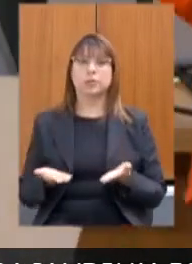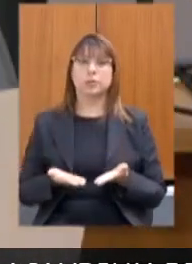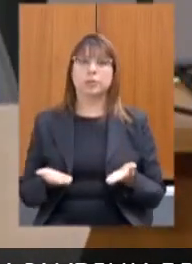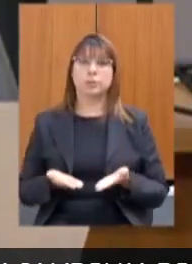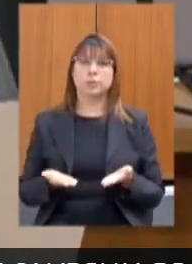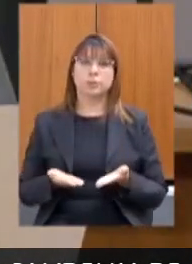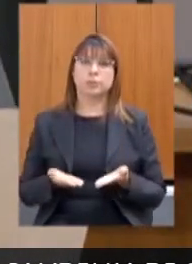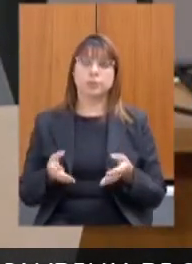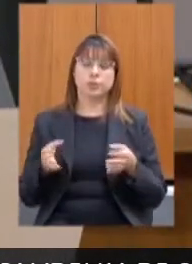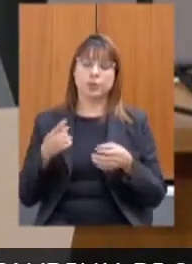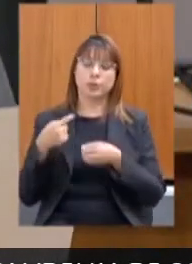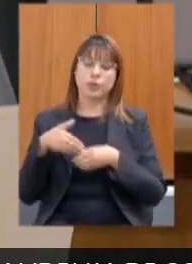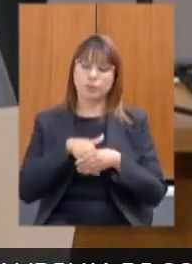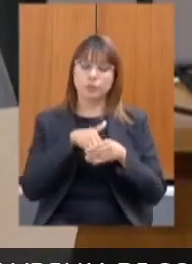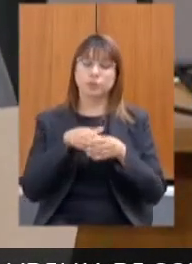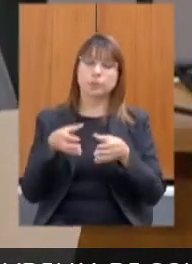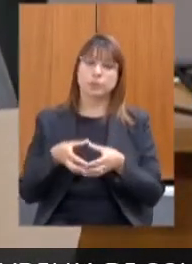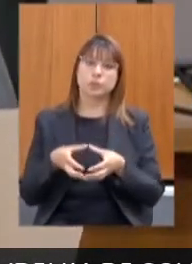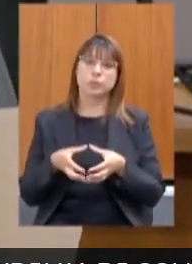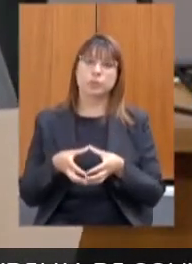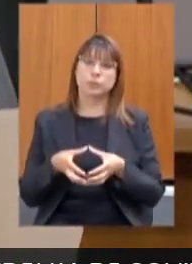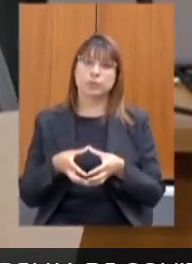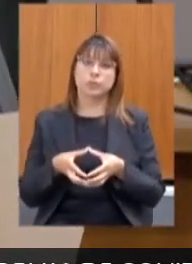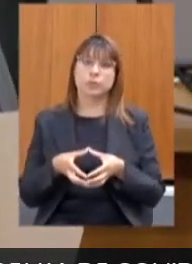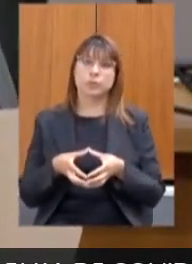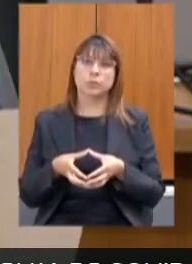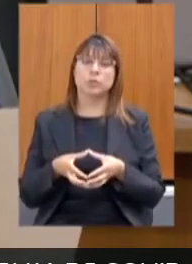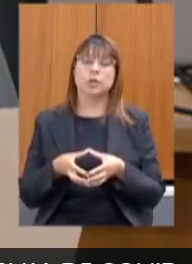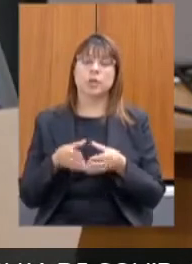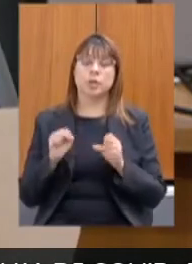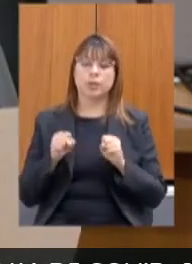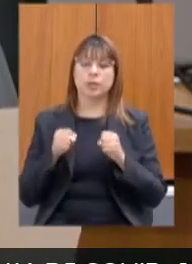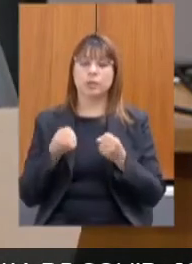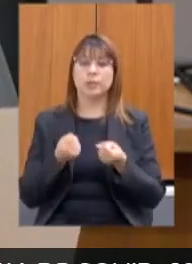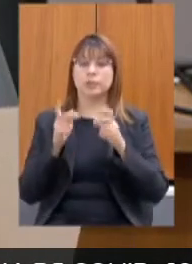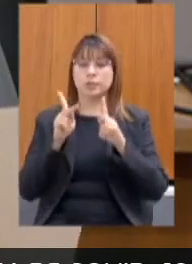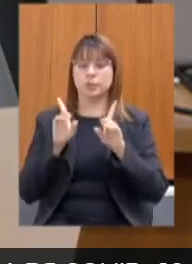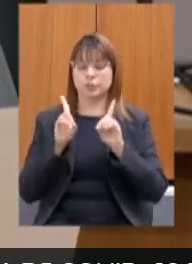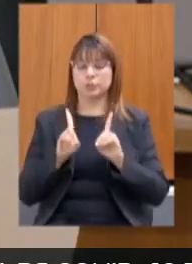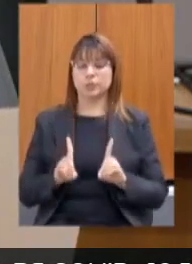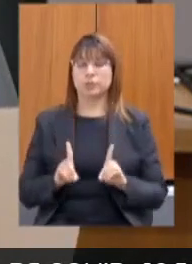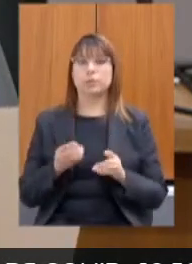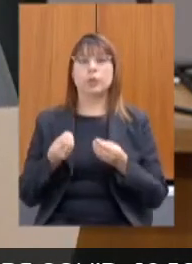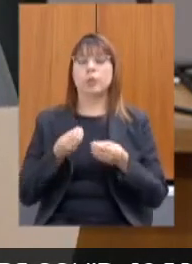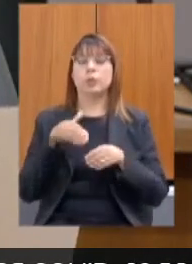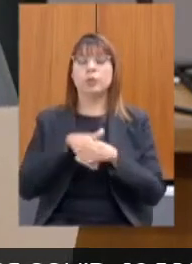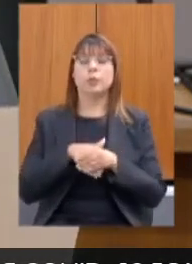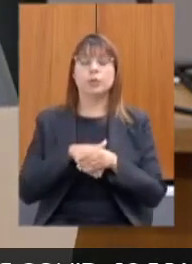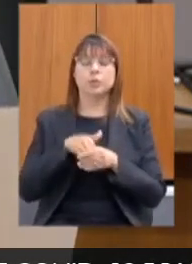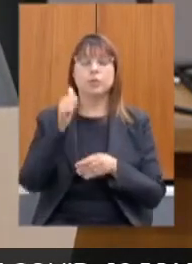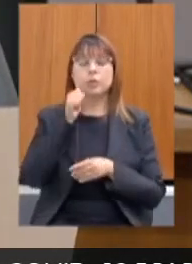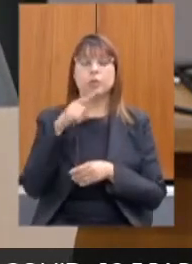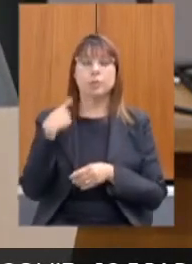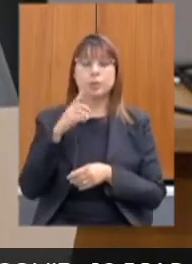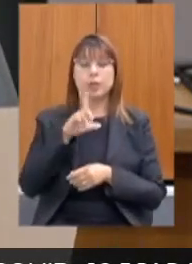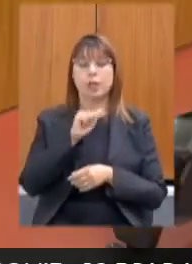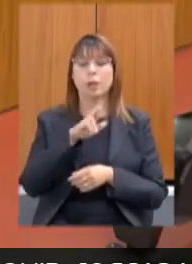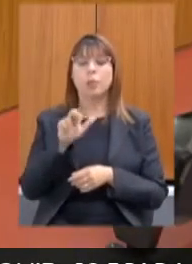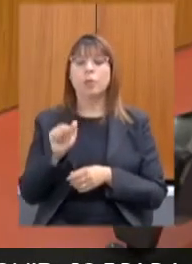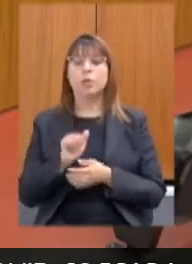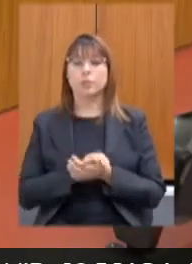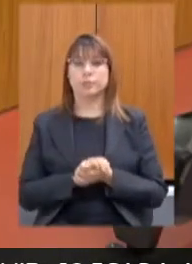agora a votação pela comissão de defesa da pessoa com deficiência como vota a deputada Laura Serrano